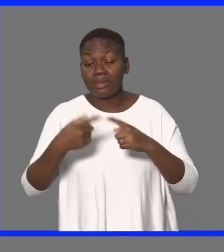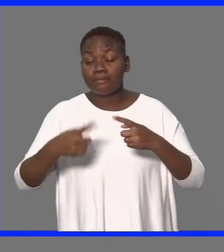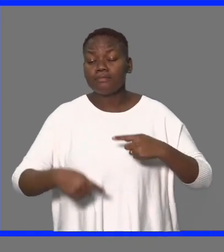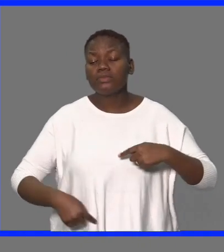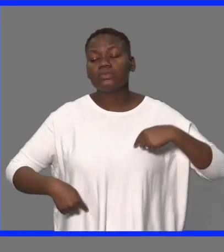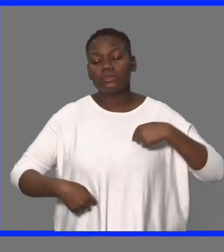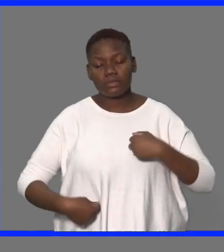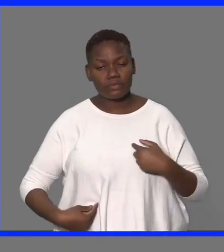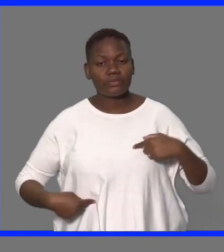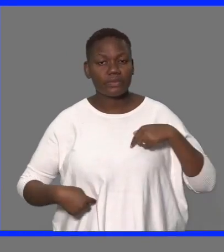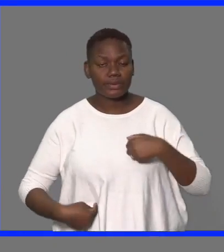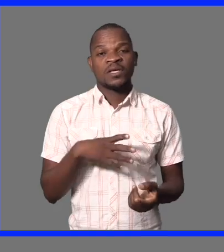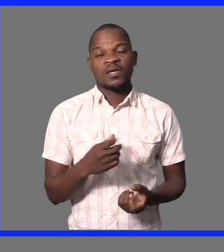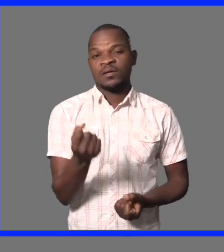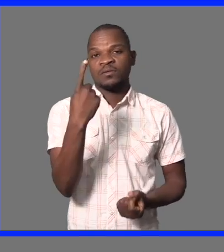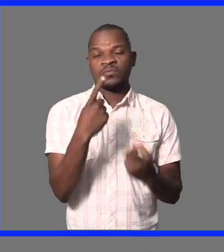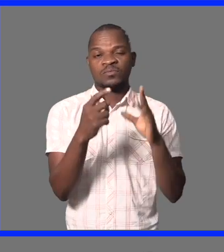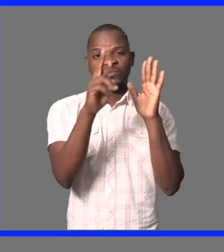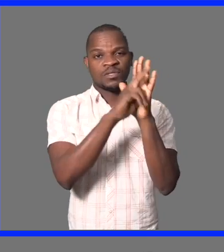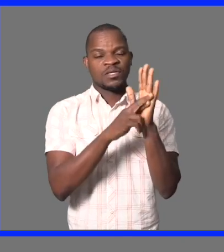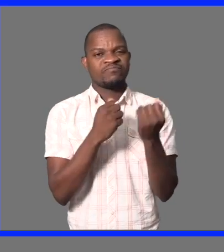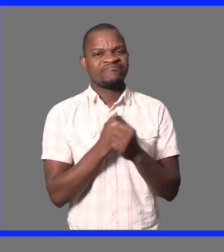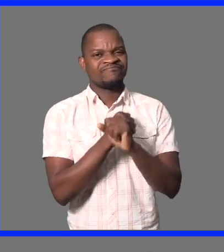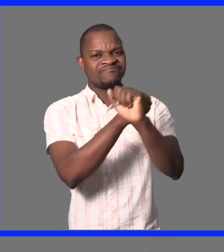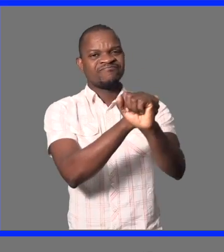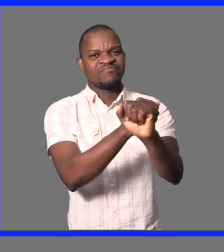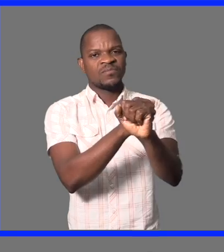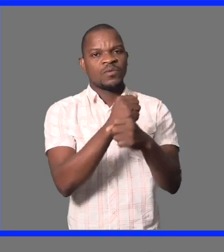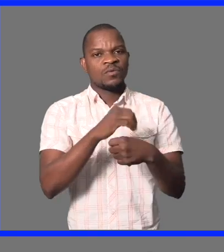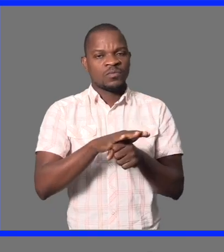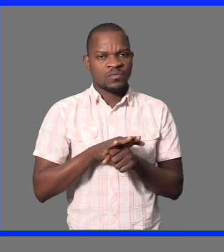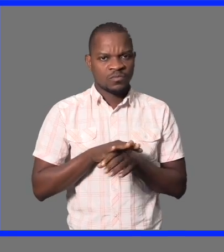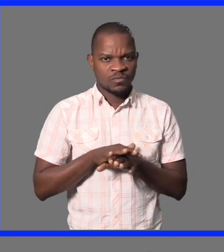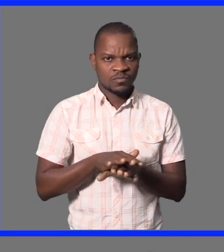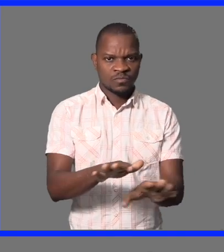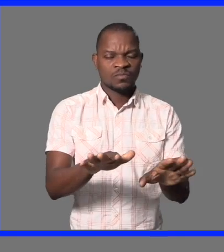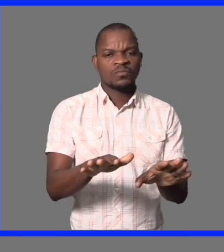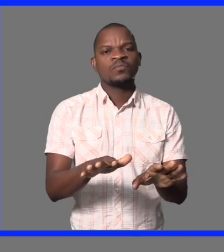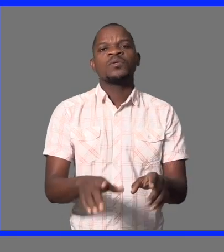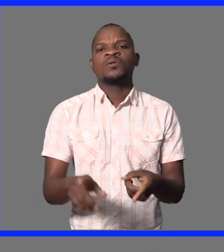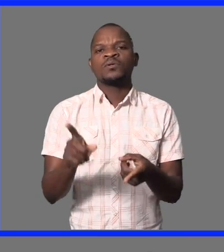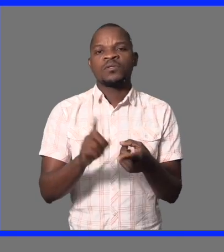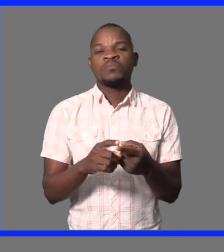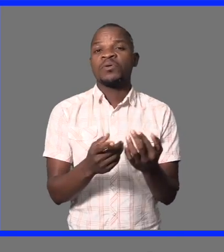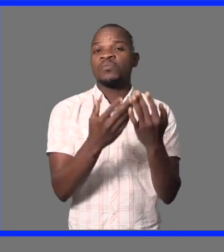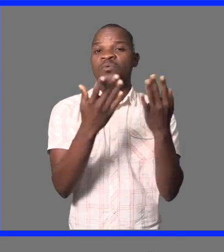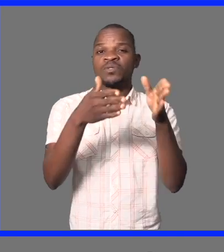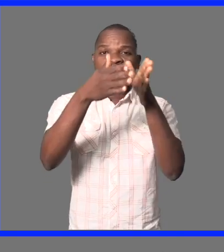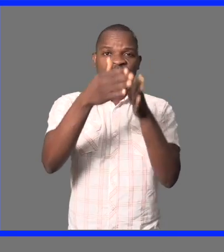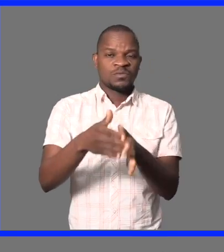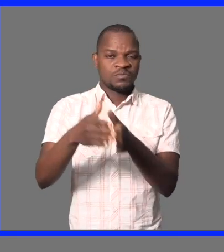renda. Como as medidas de prevenção exigem que as pessoas estejam em casa.